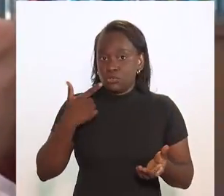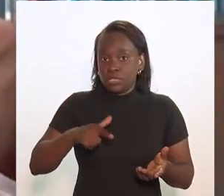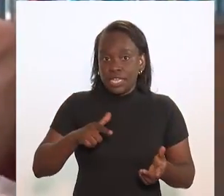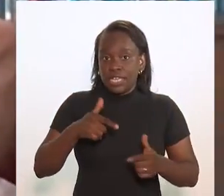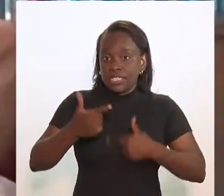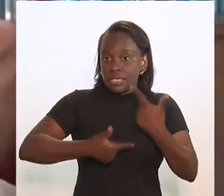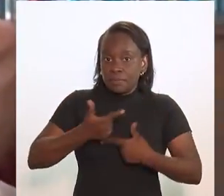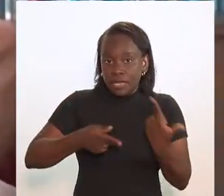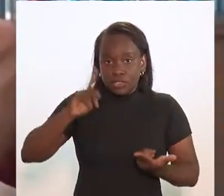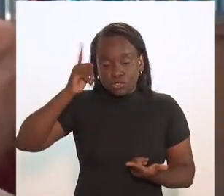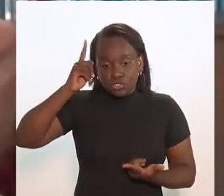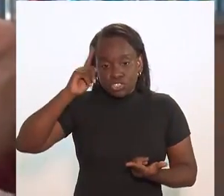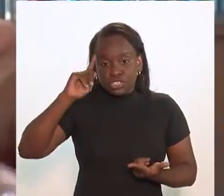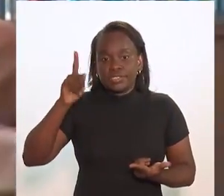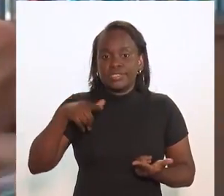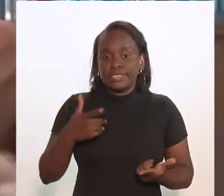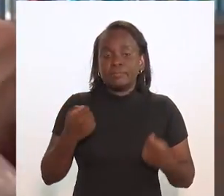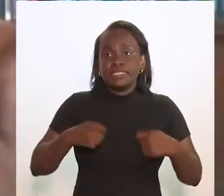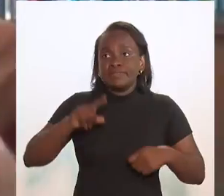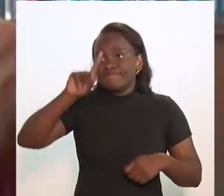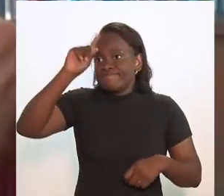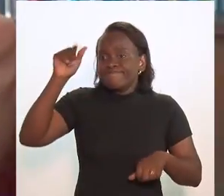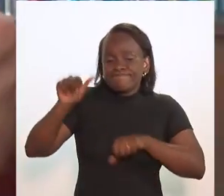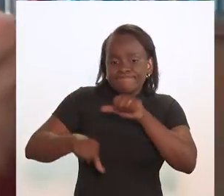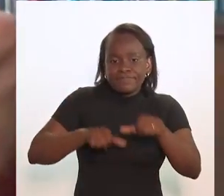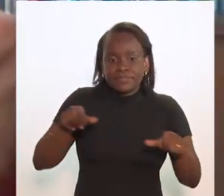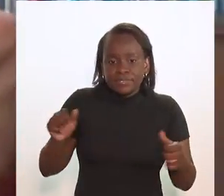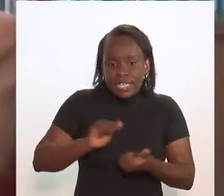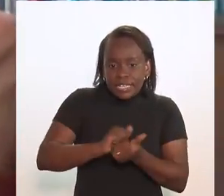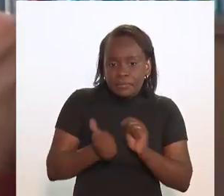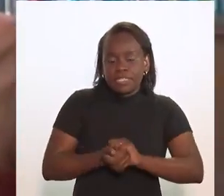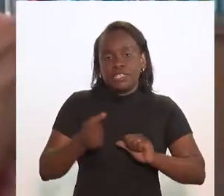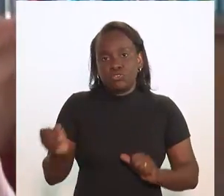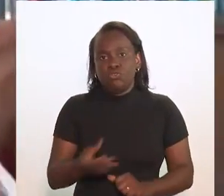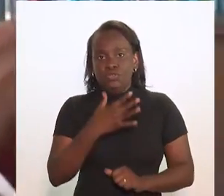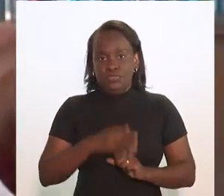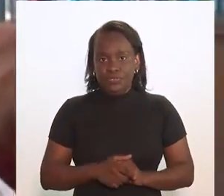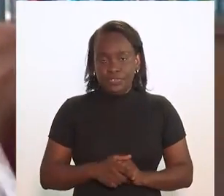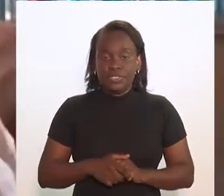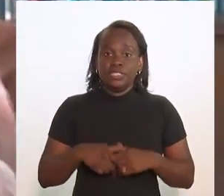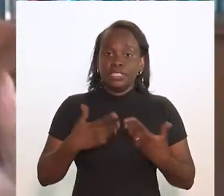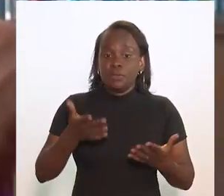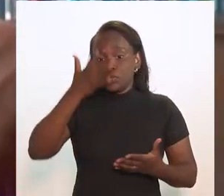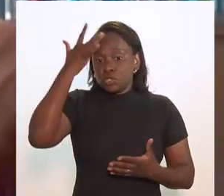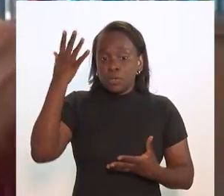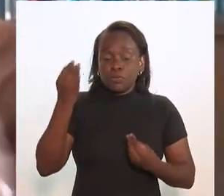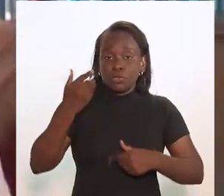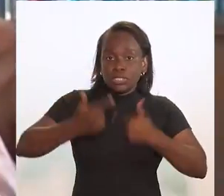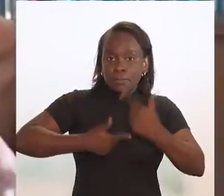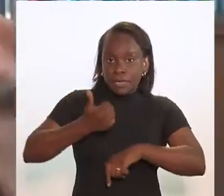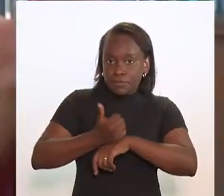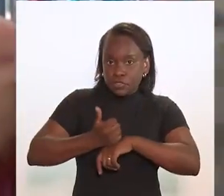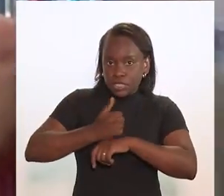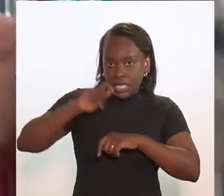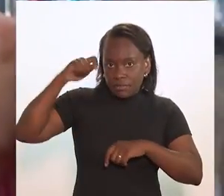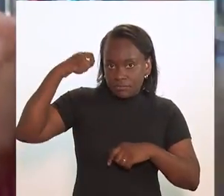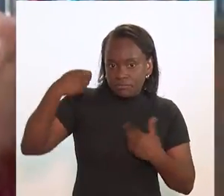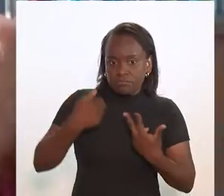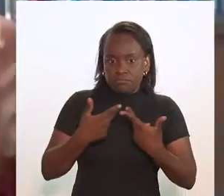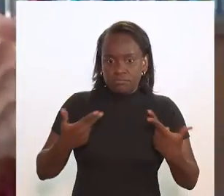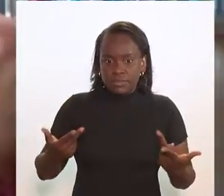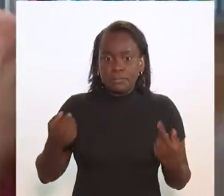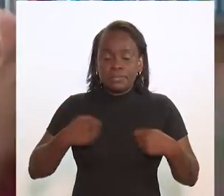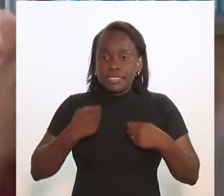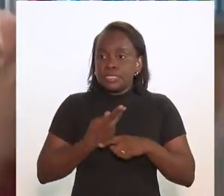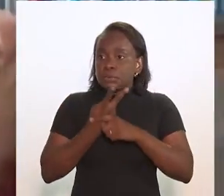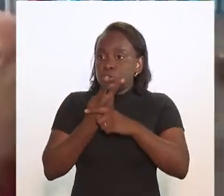atividades cotidianas, tiveram que se reinventar. E muitos artistas tiveram que buscar